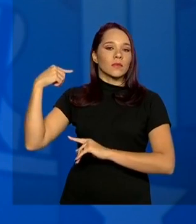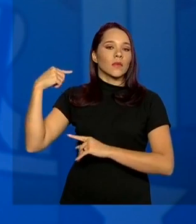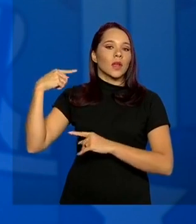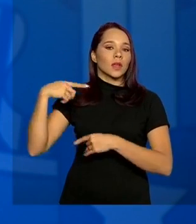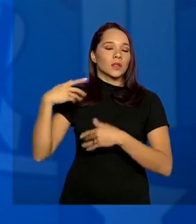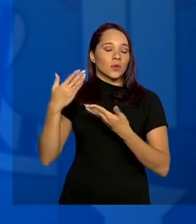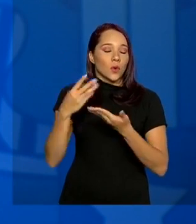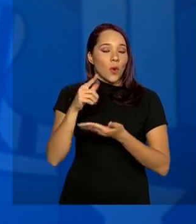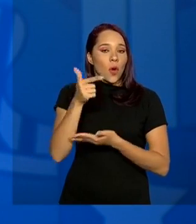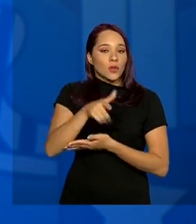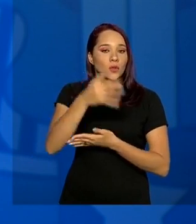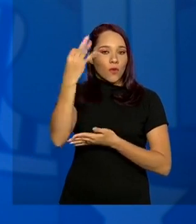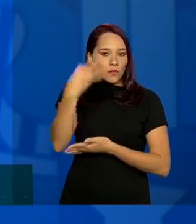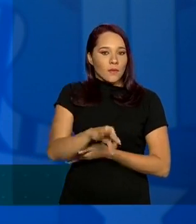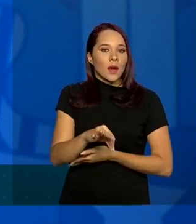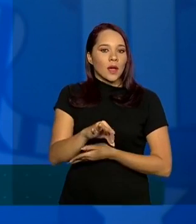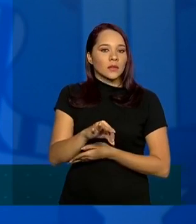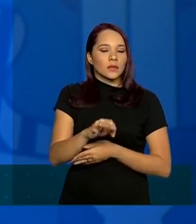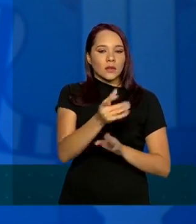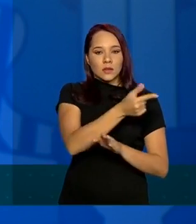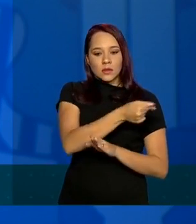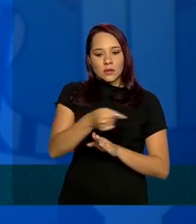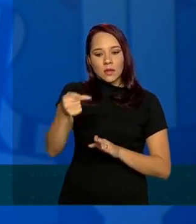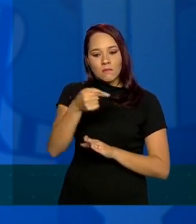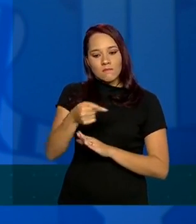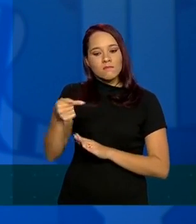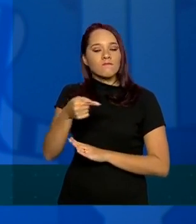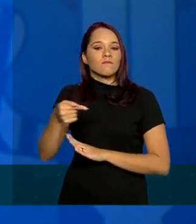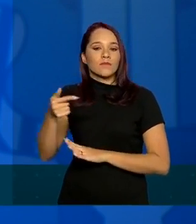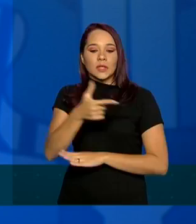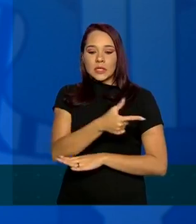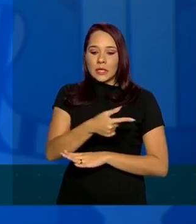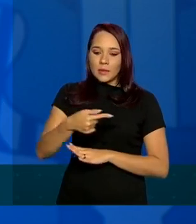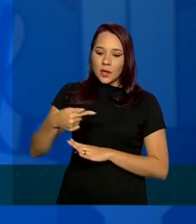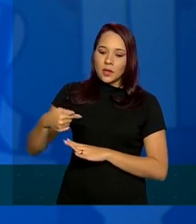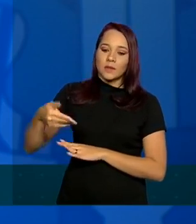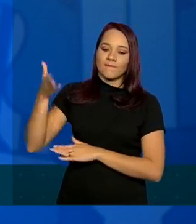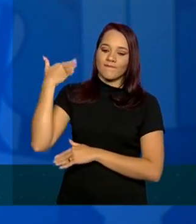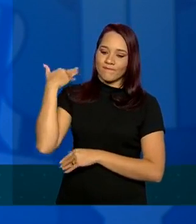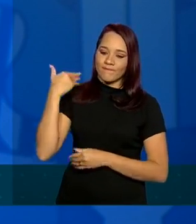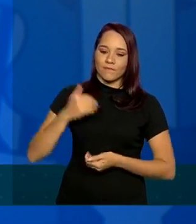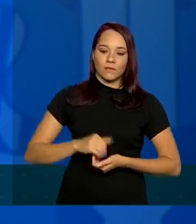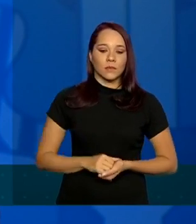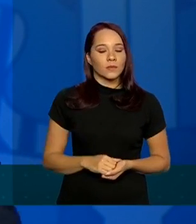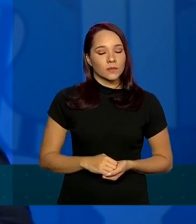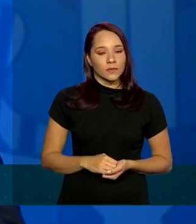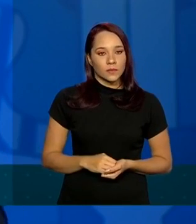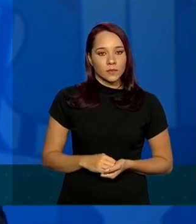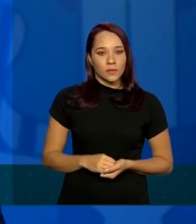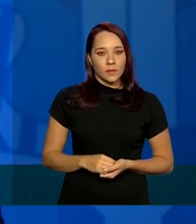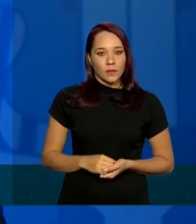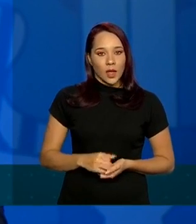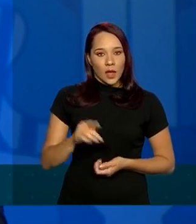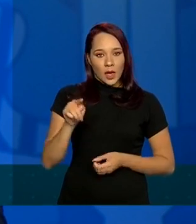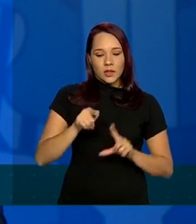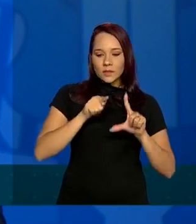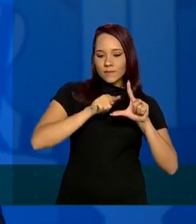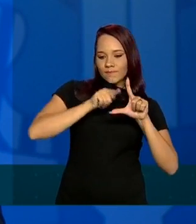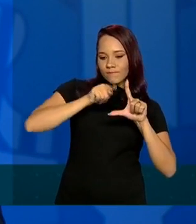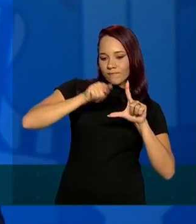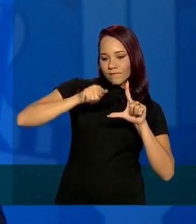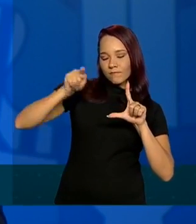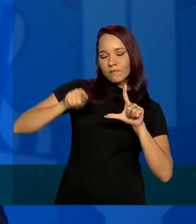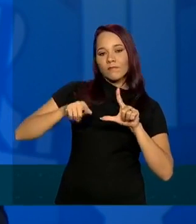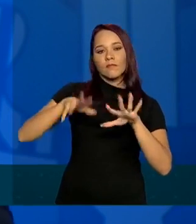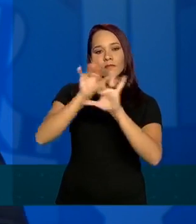confirmados ao longo das outras semanas, dos outros dias. Próximo. Esses gráficos, eles estão